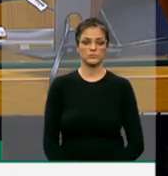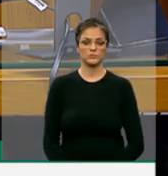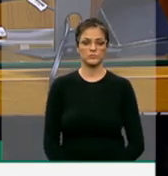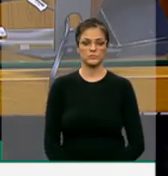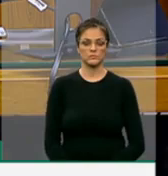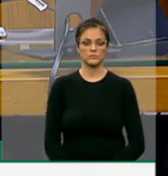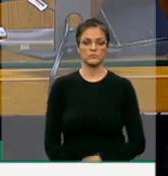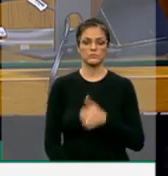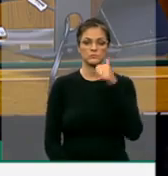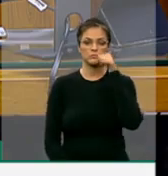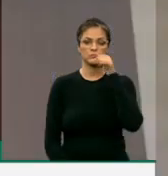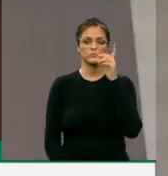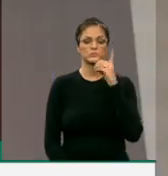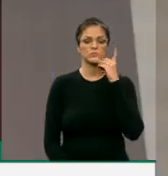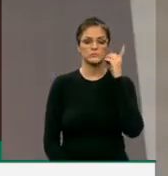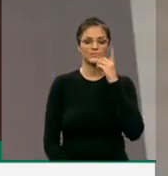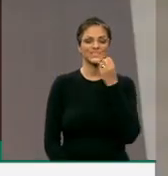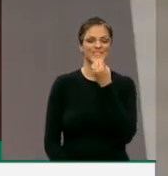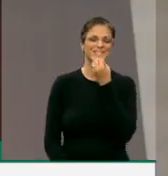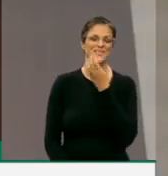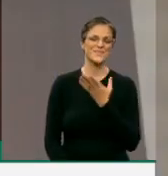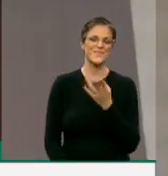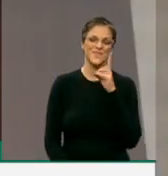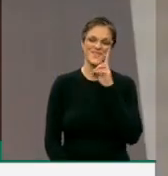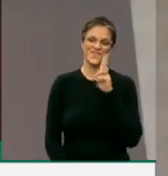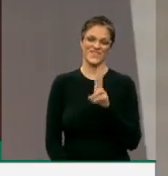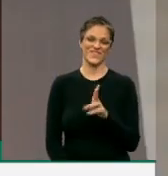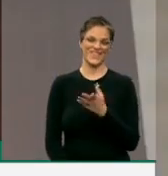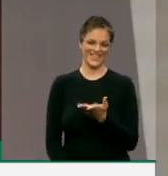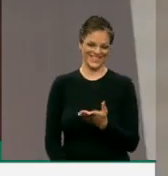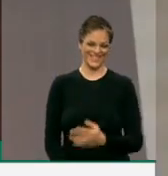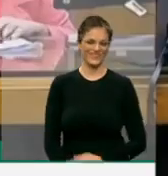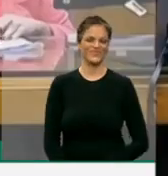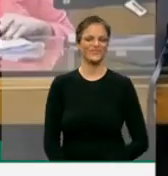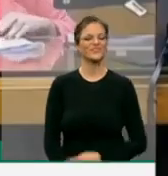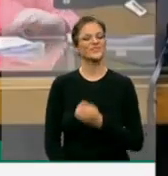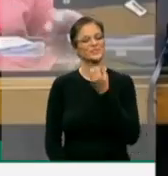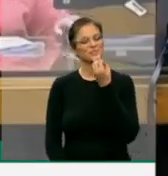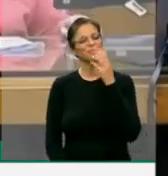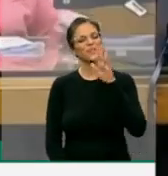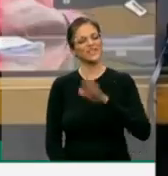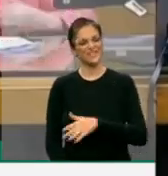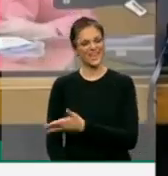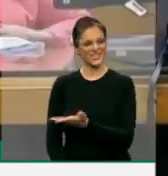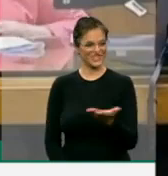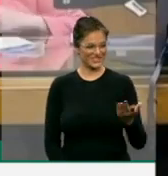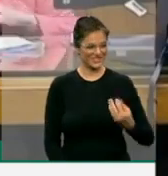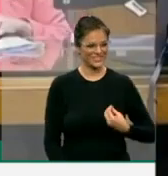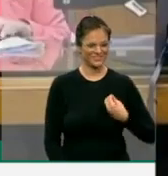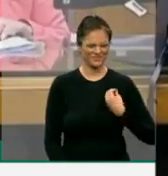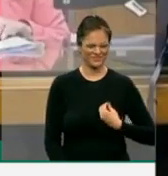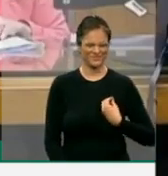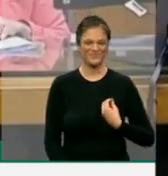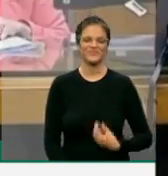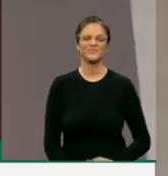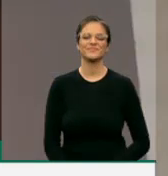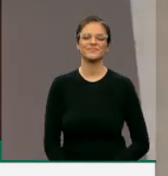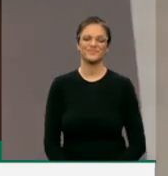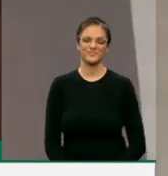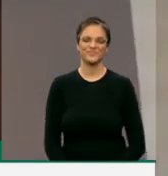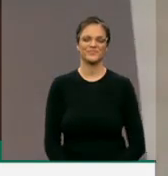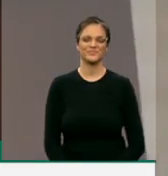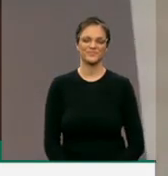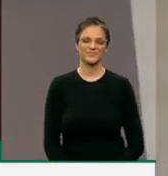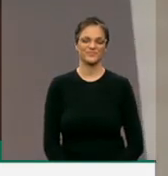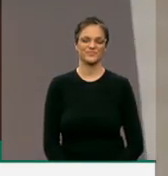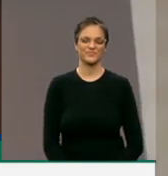Deputada Soraya, bom vê-la. Boa tarde a todos. Freixo. Boa tarde, Soraya. Olha, hoje,